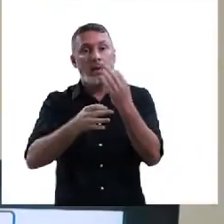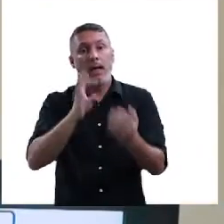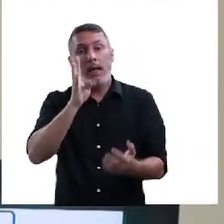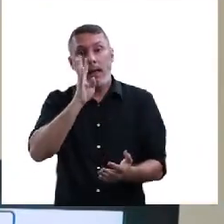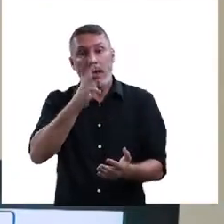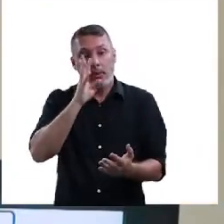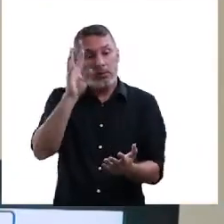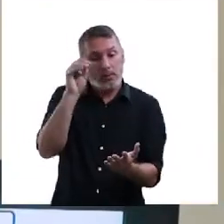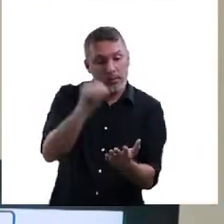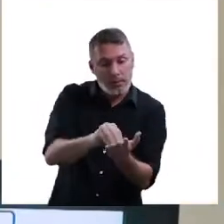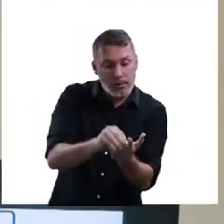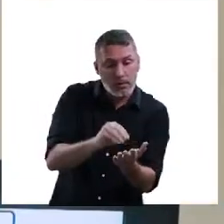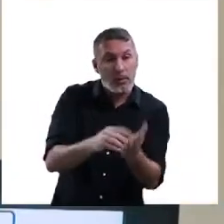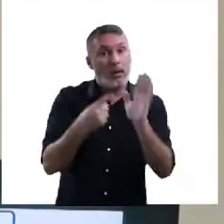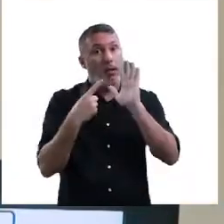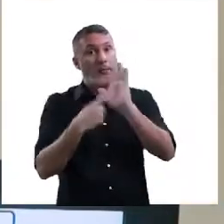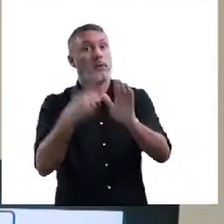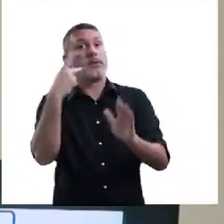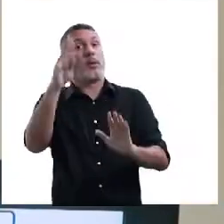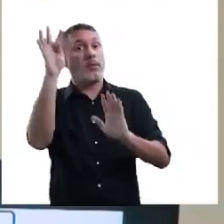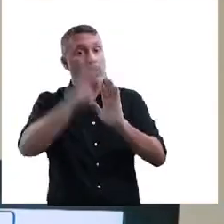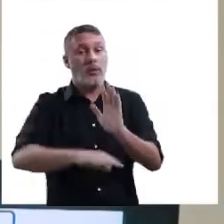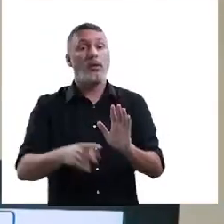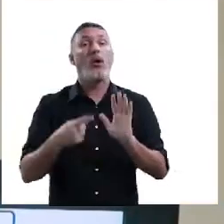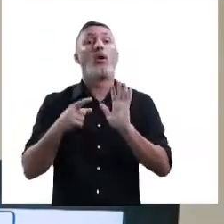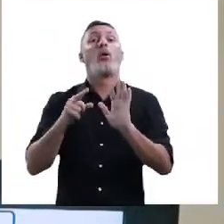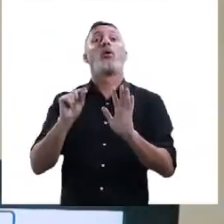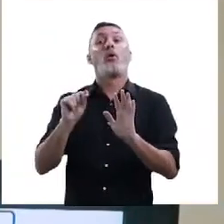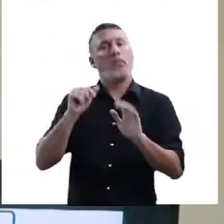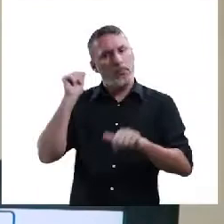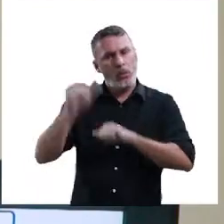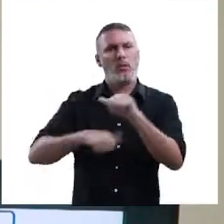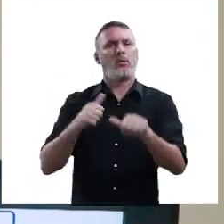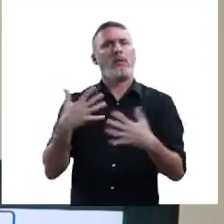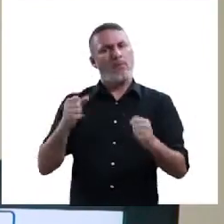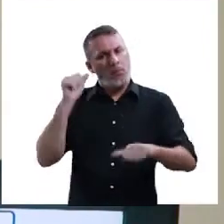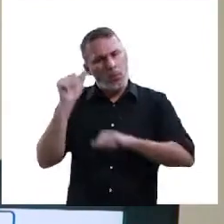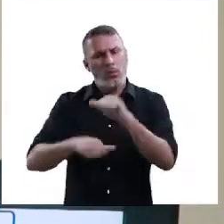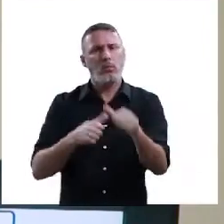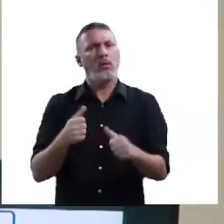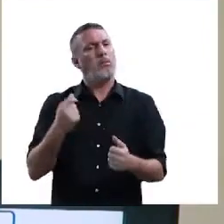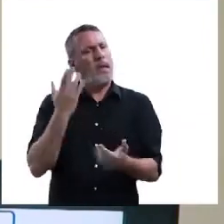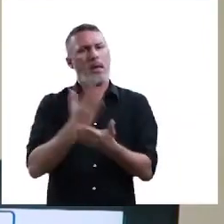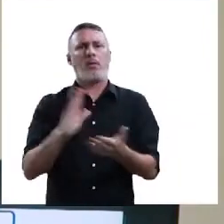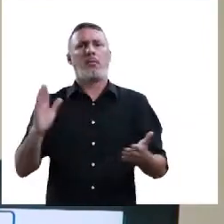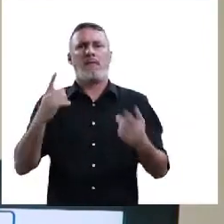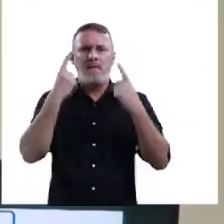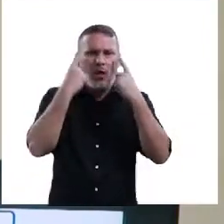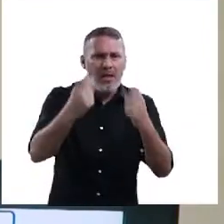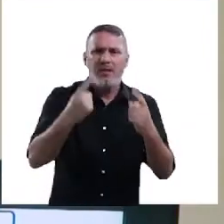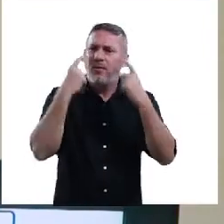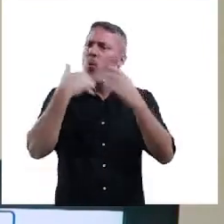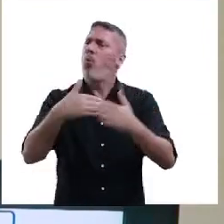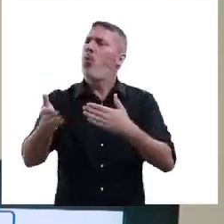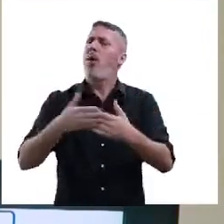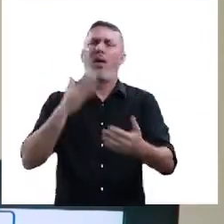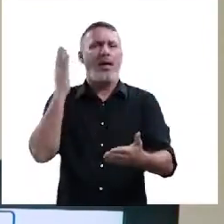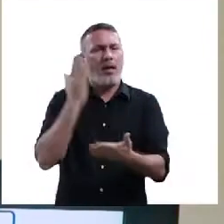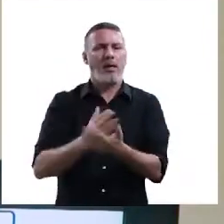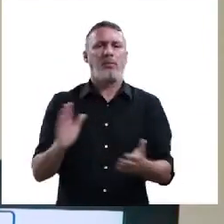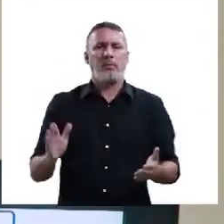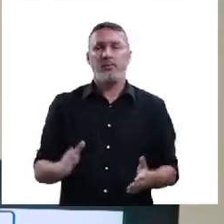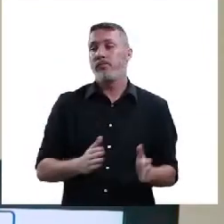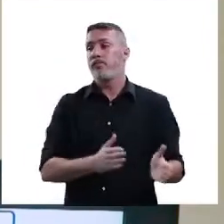É um ponto, é um posicionamento que você precisa apresentar no seu texto e falar, olha, vamos mudar isso. Vamos acabar com esse tipo de